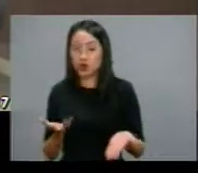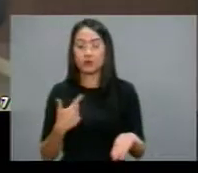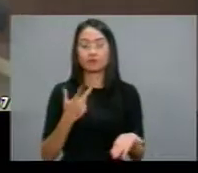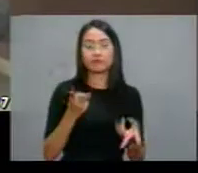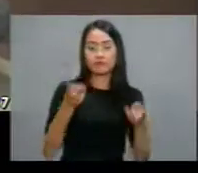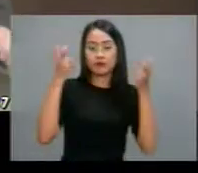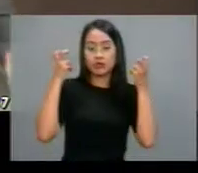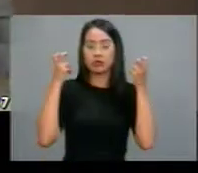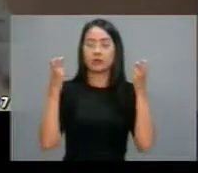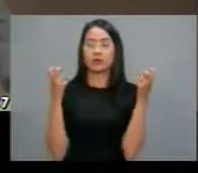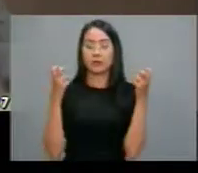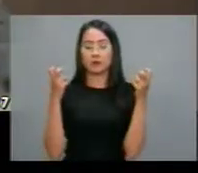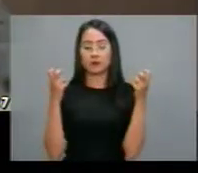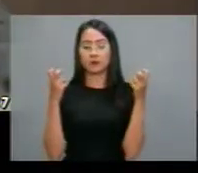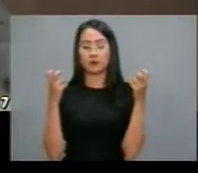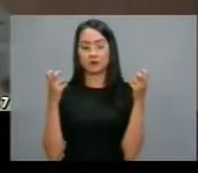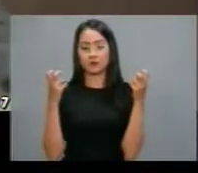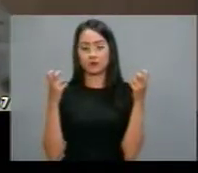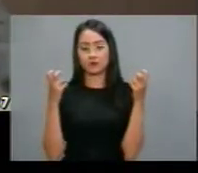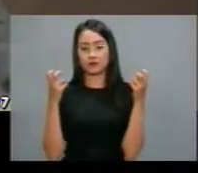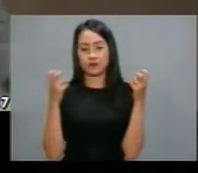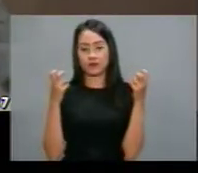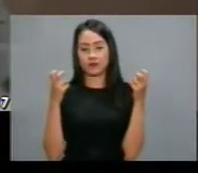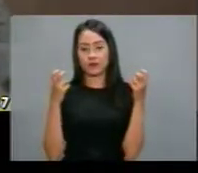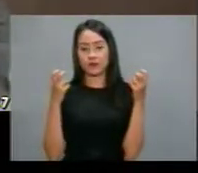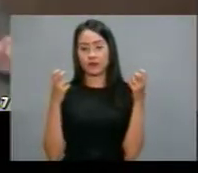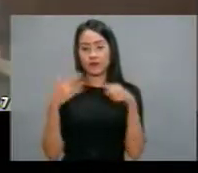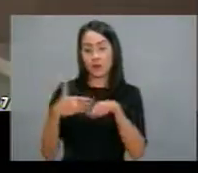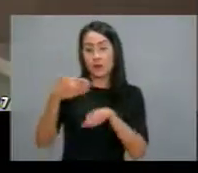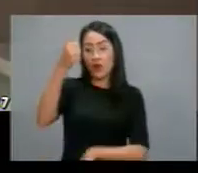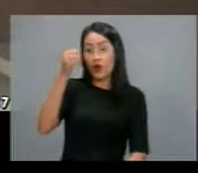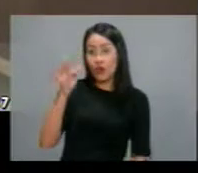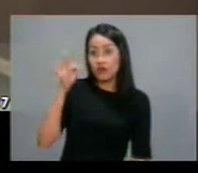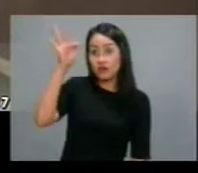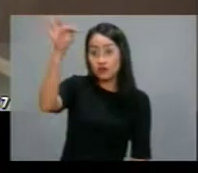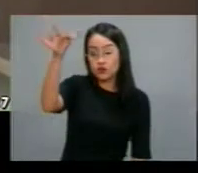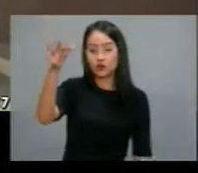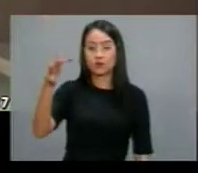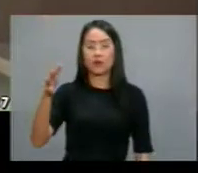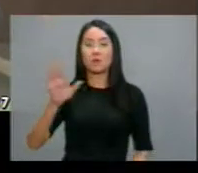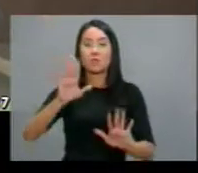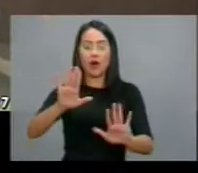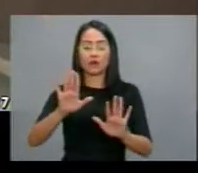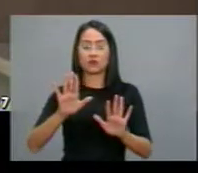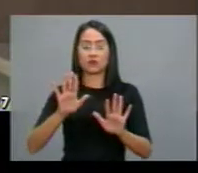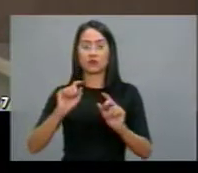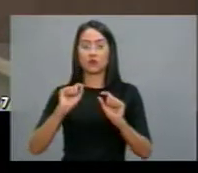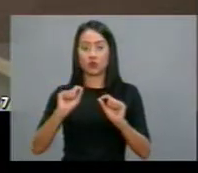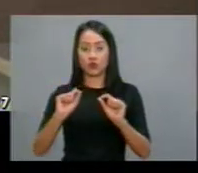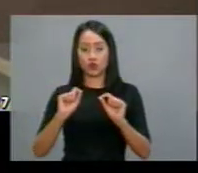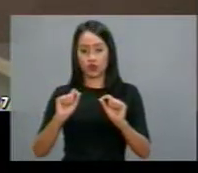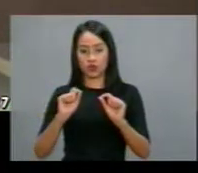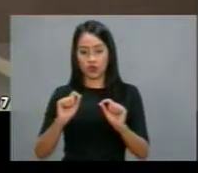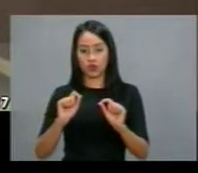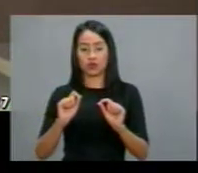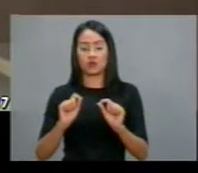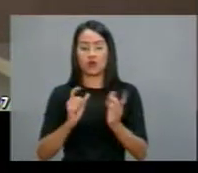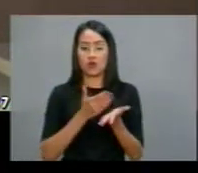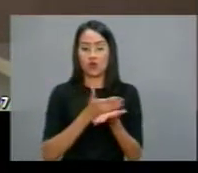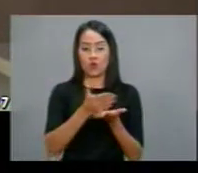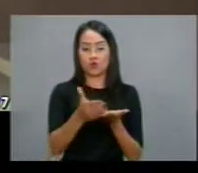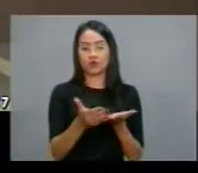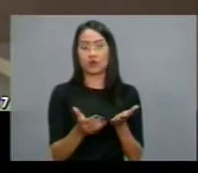fim, espero eu, para melhor no futuro, o fim de um ciclo. O ciclo inaugurado,